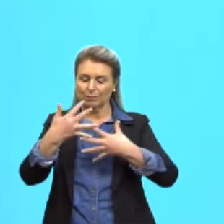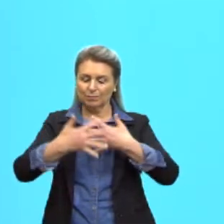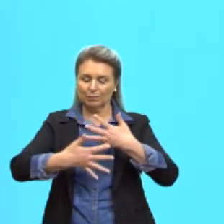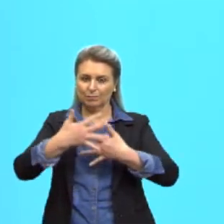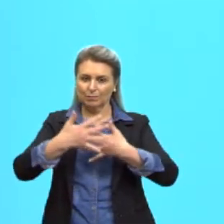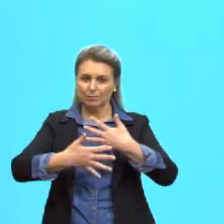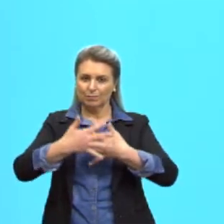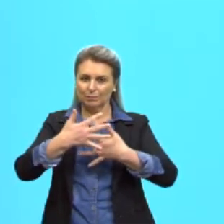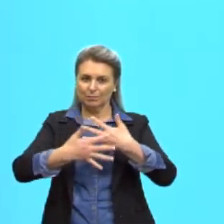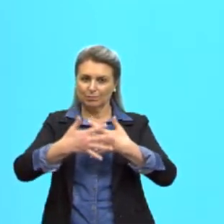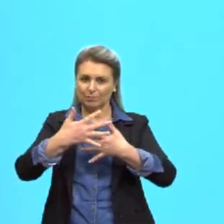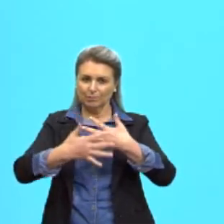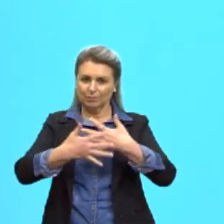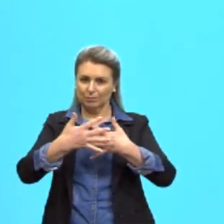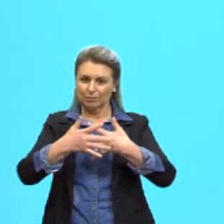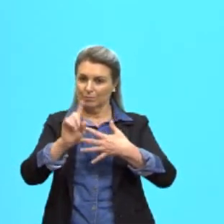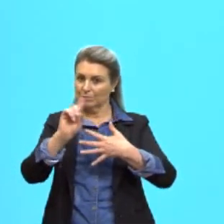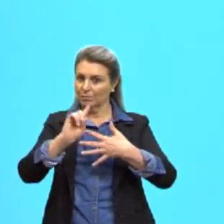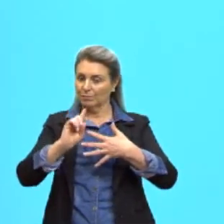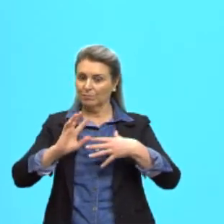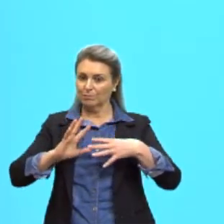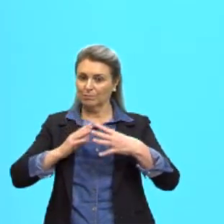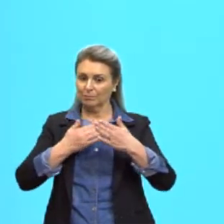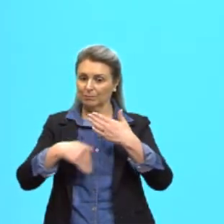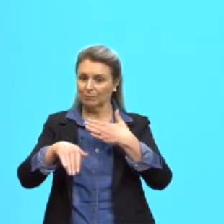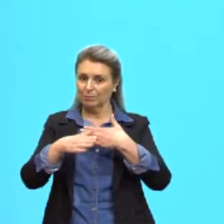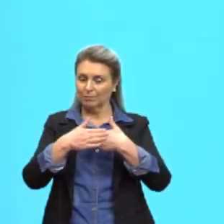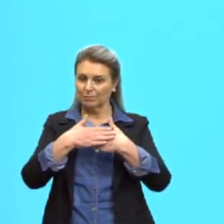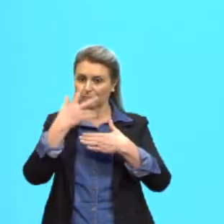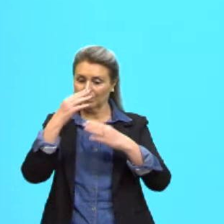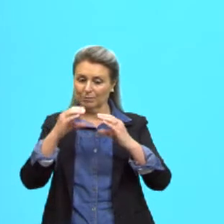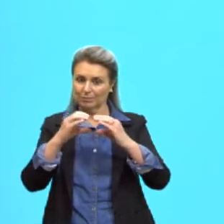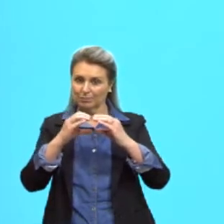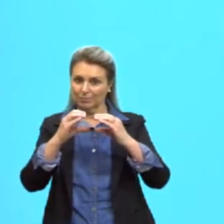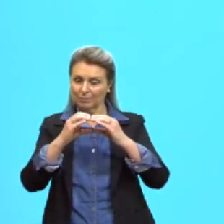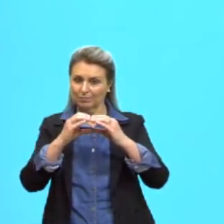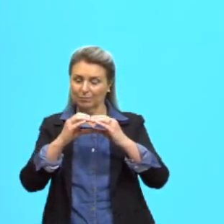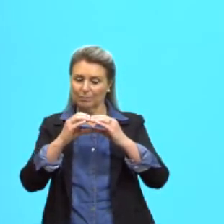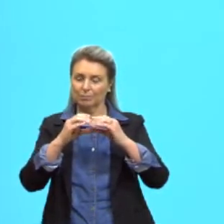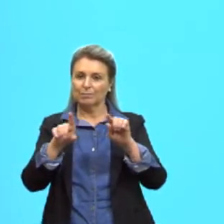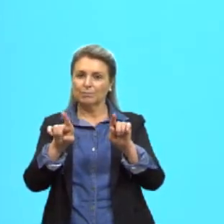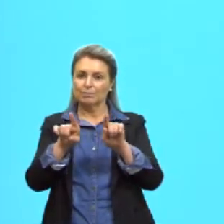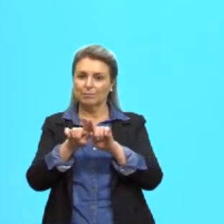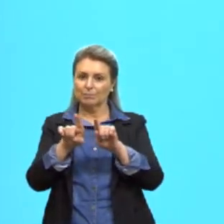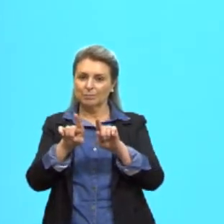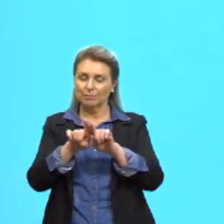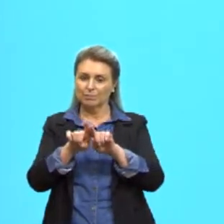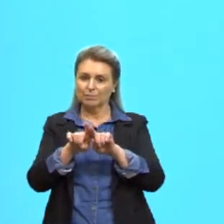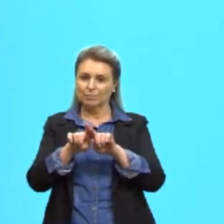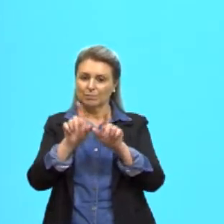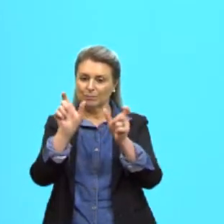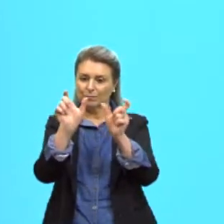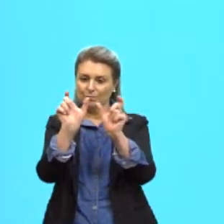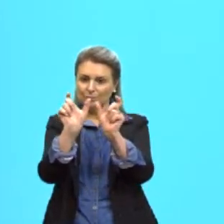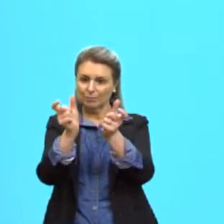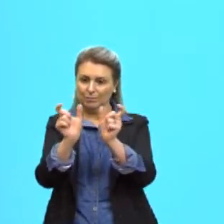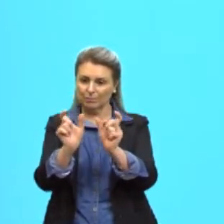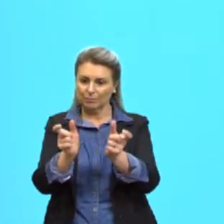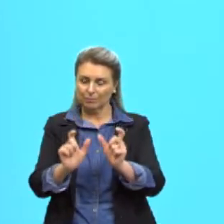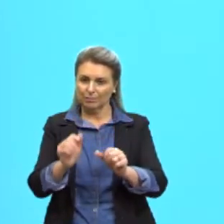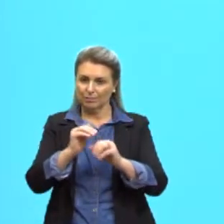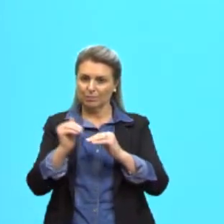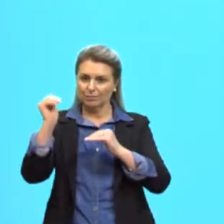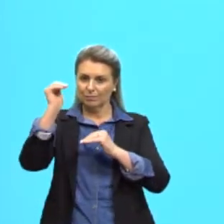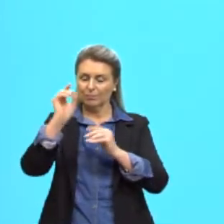não todos, como as toti, né? E das, de um organismo adulto, são